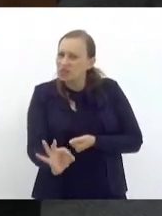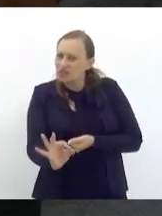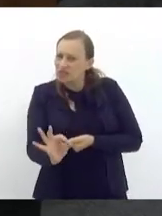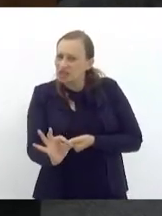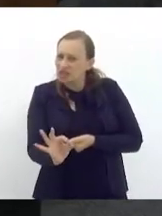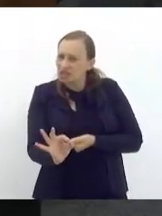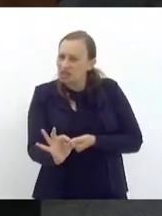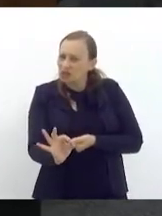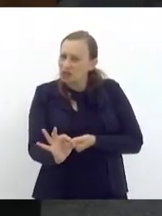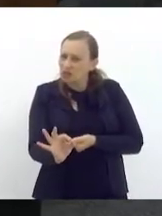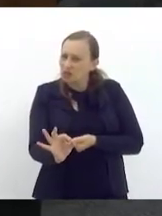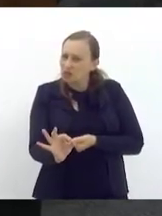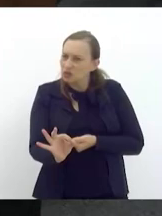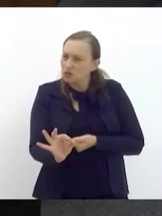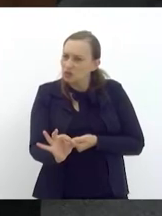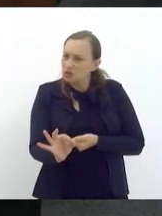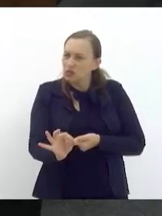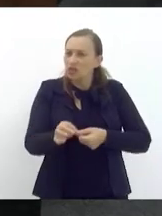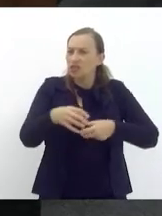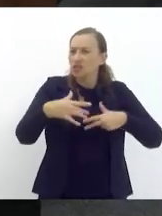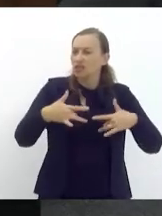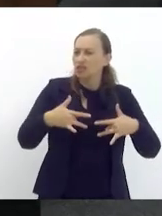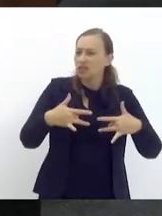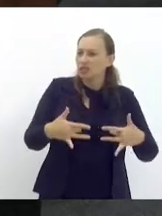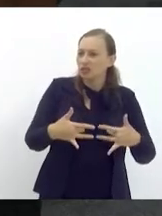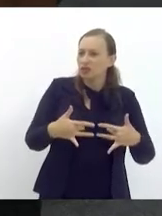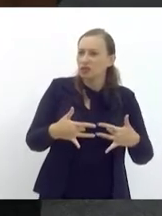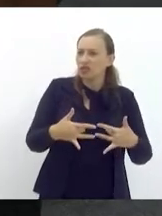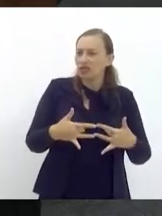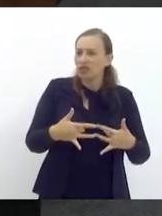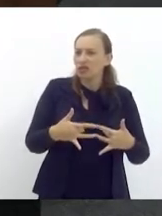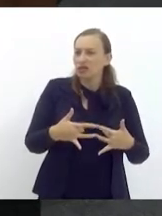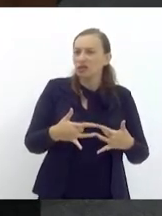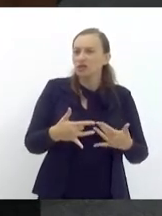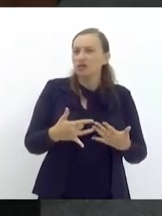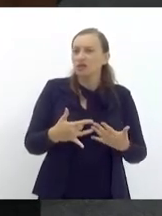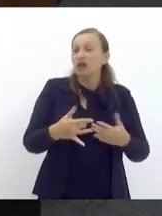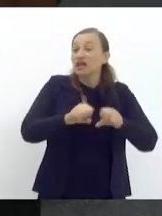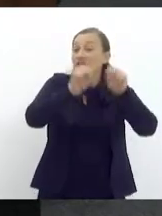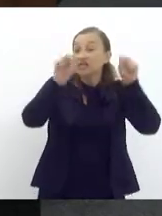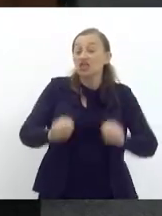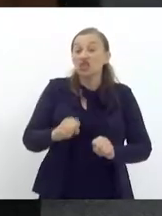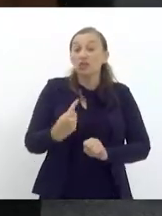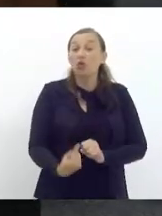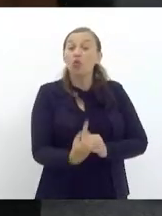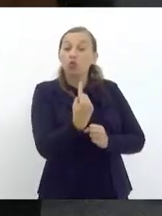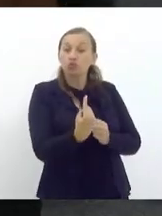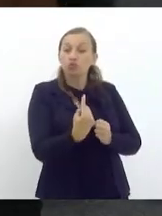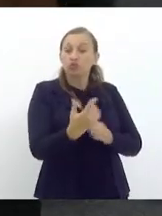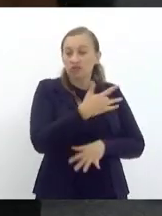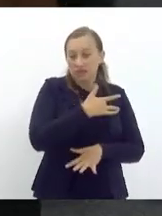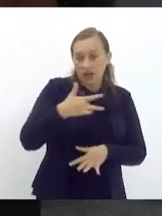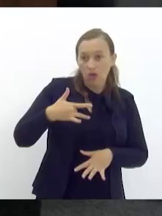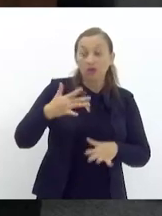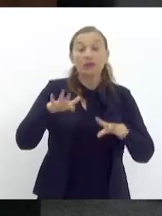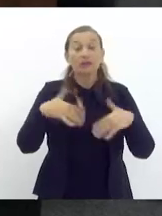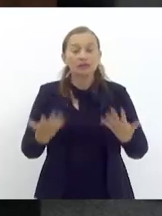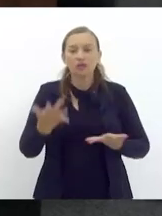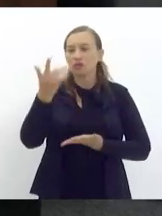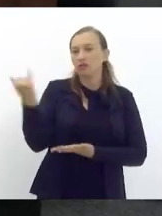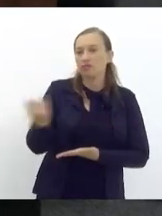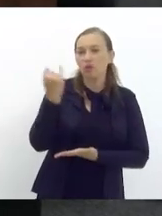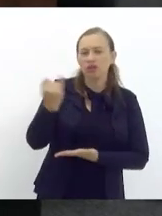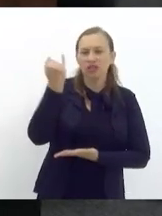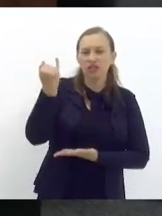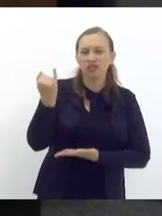procedimentos de transplantes são feitos pelo sistema único de saúde então muito importante a